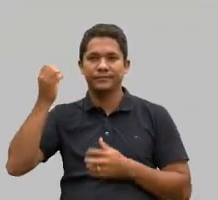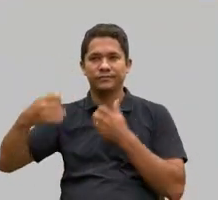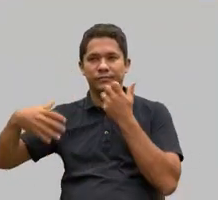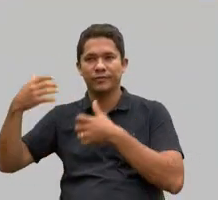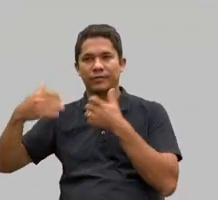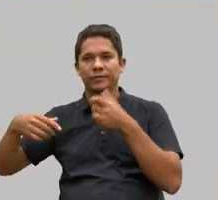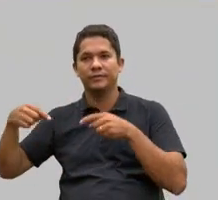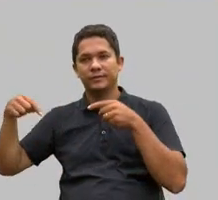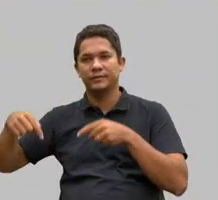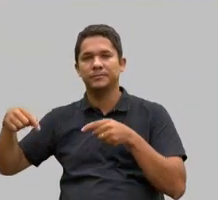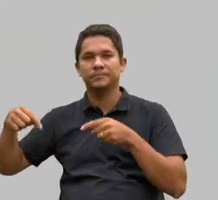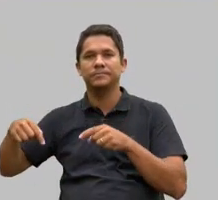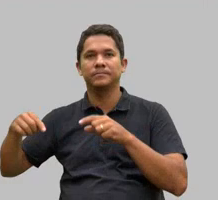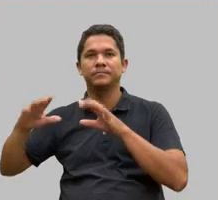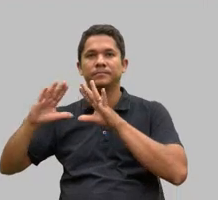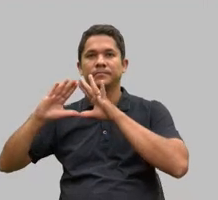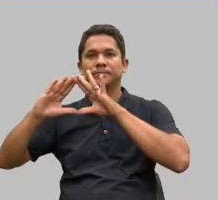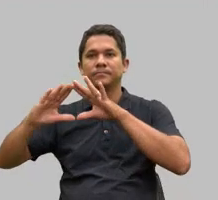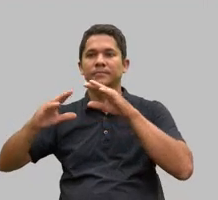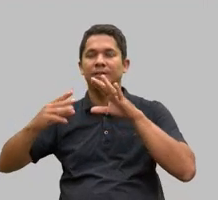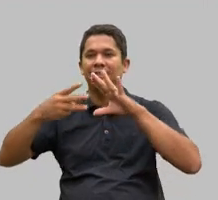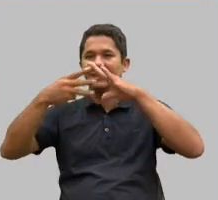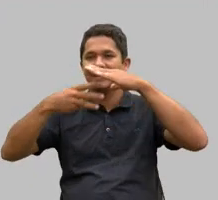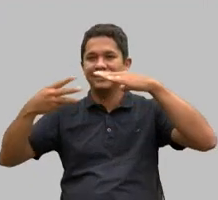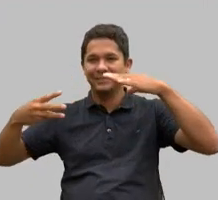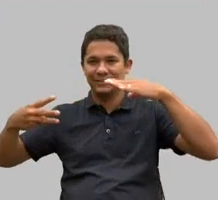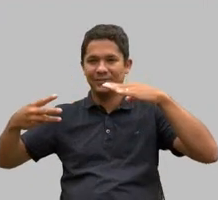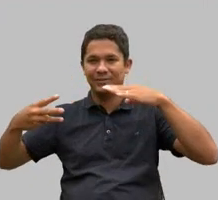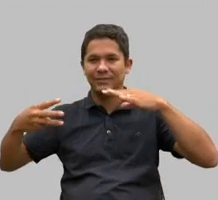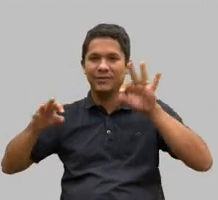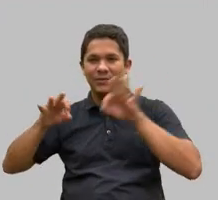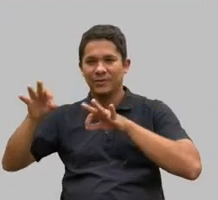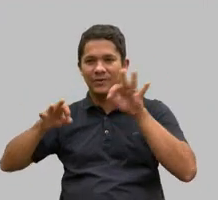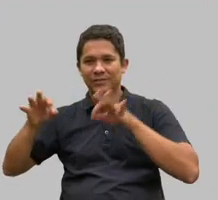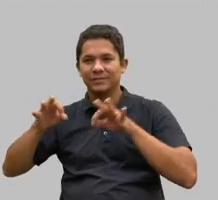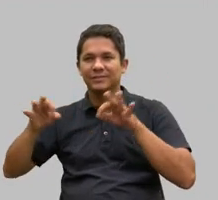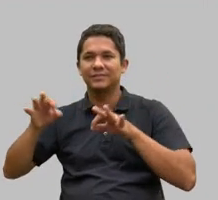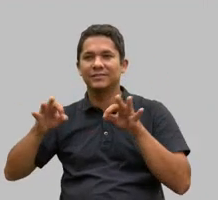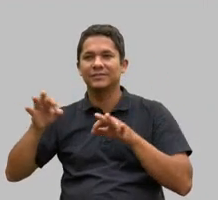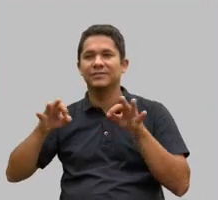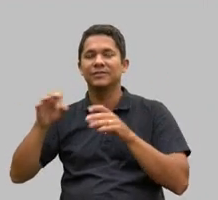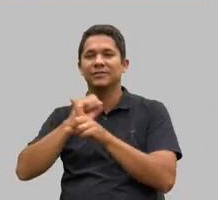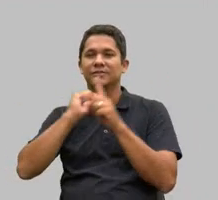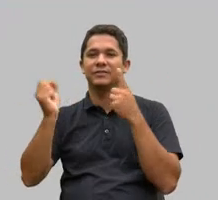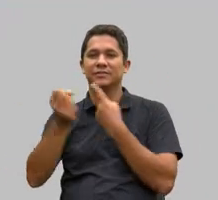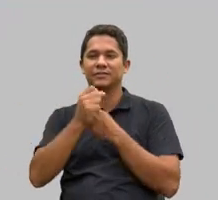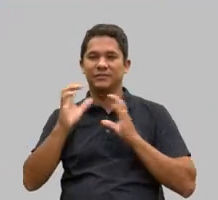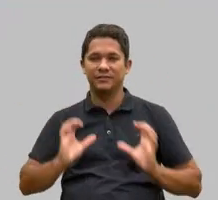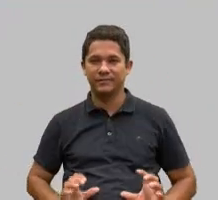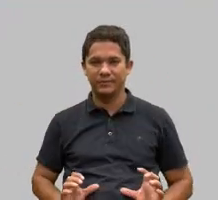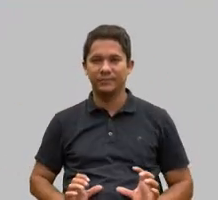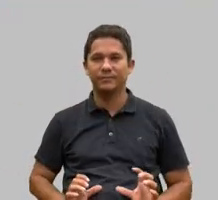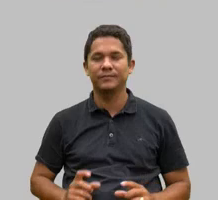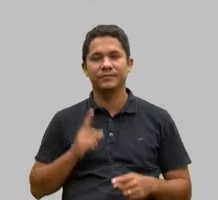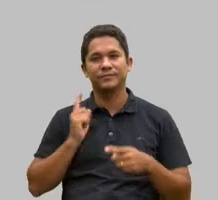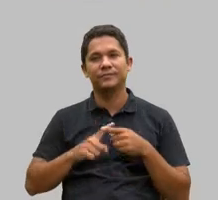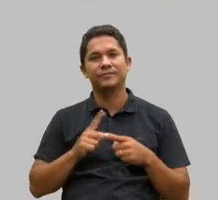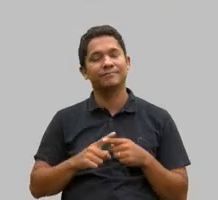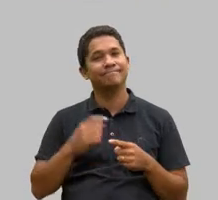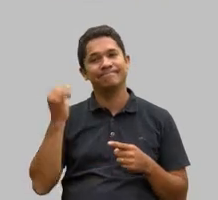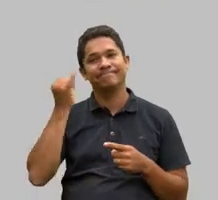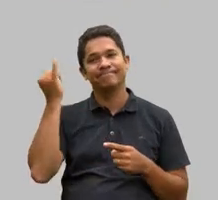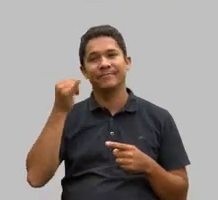do terceiro setor, para as organizações da sociedade civil. Porque aí vai muito para além da APAES, nós precisamos